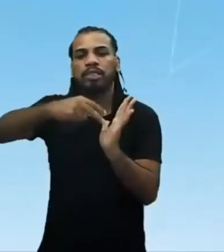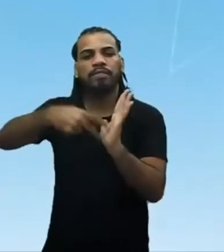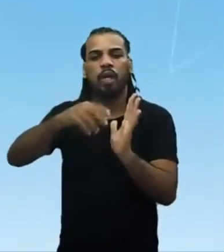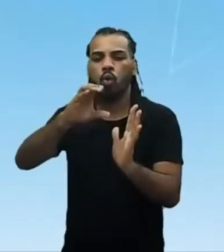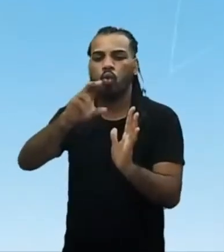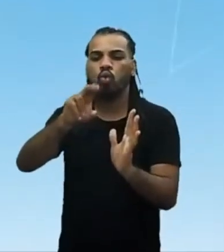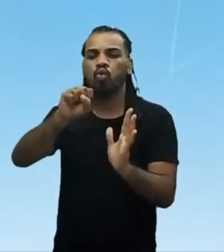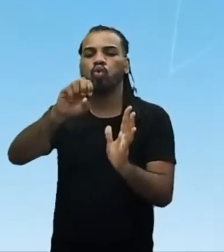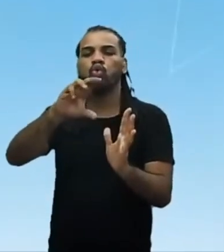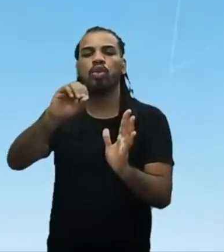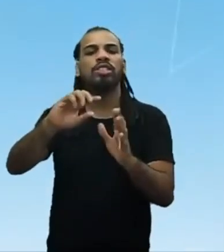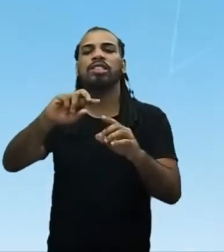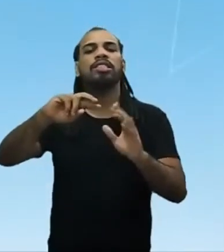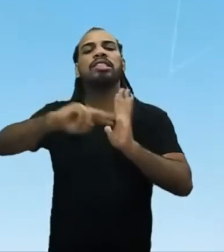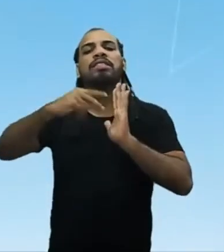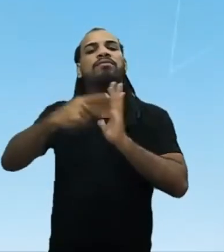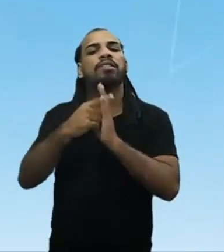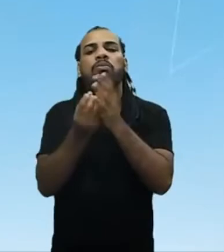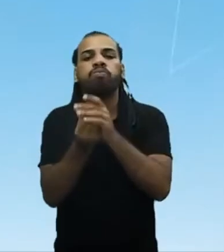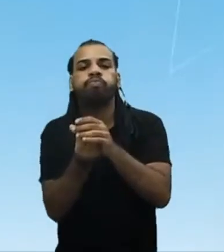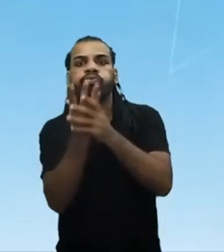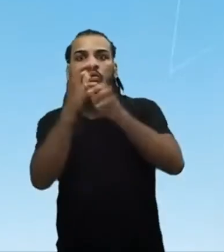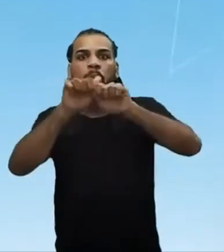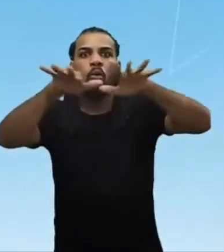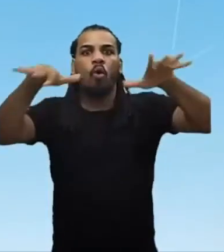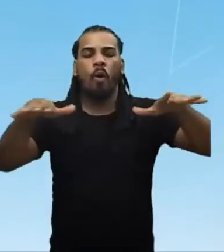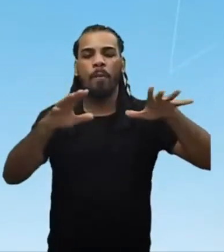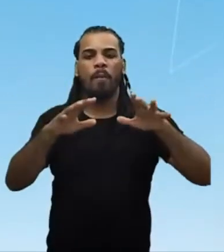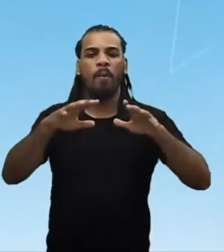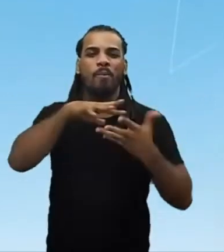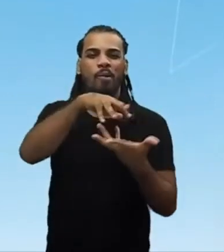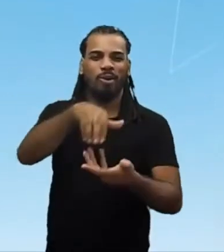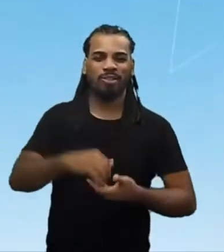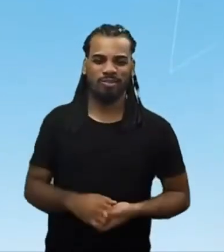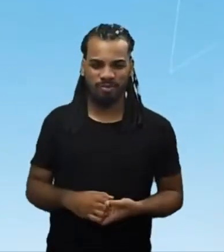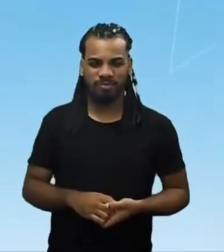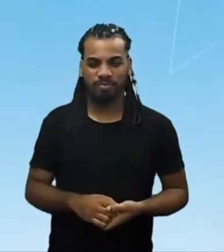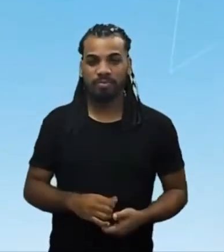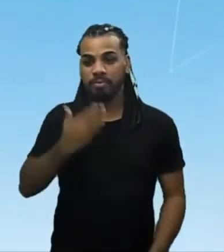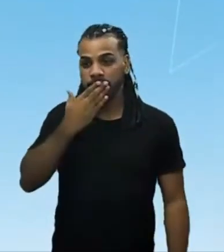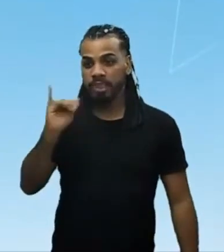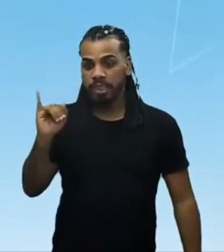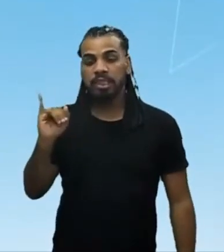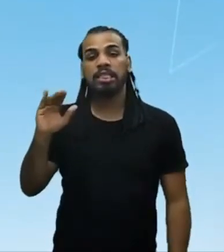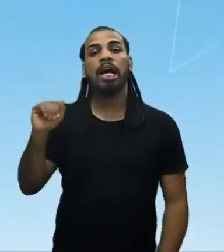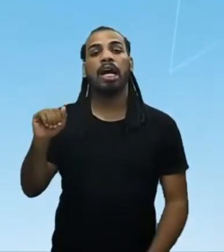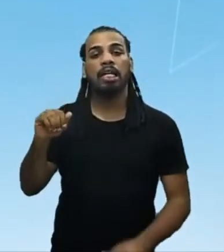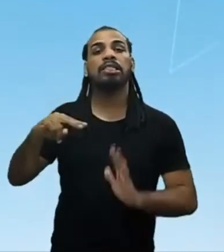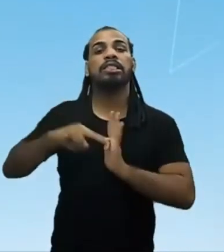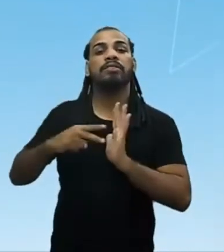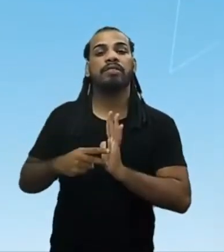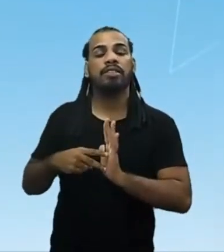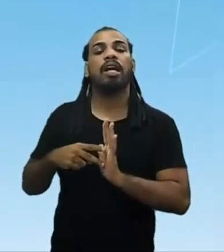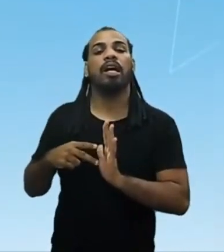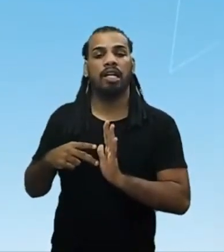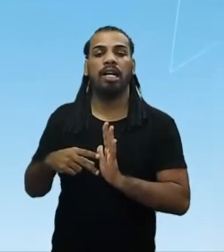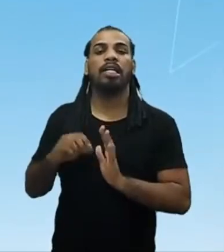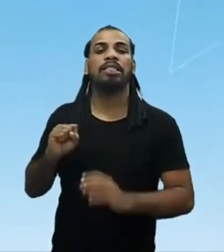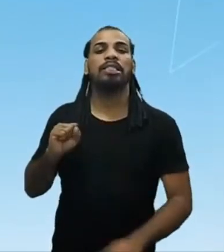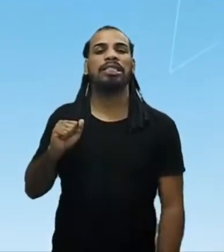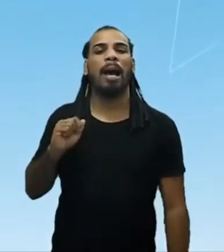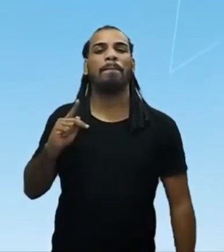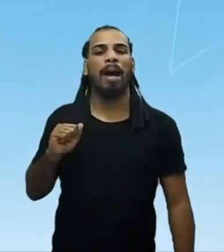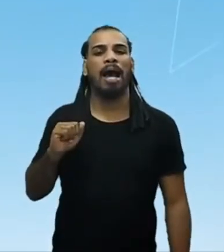o líder dessa civilização, o líder desse Império, era chamado de Inca ou Sapa Inca,